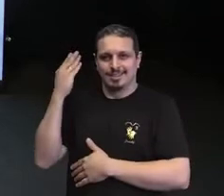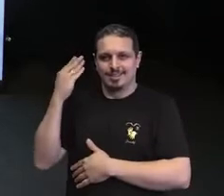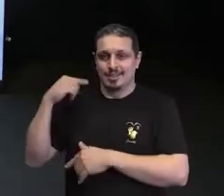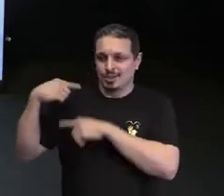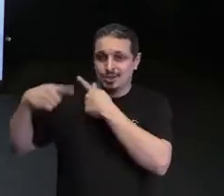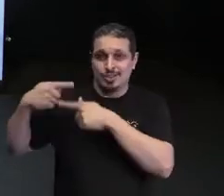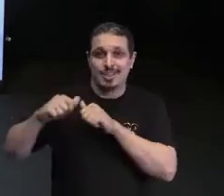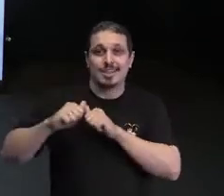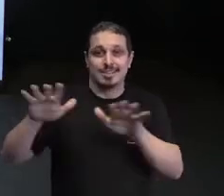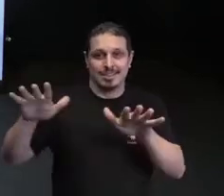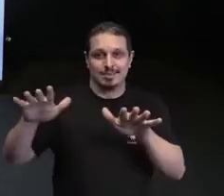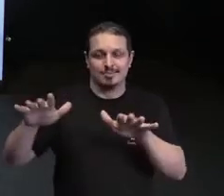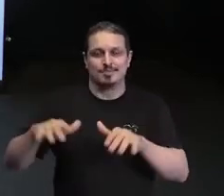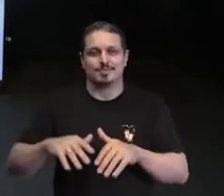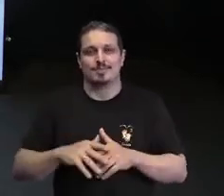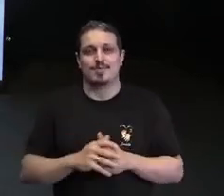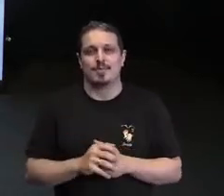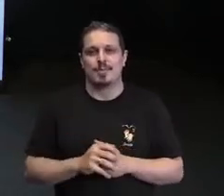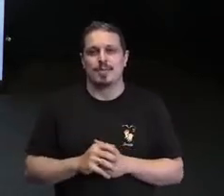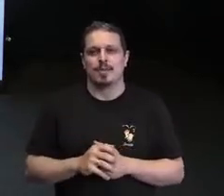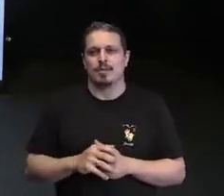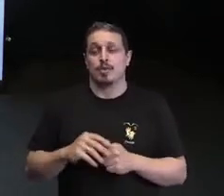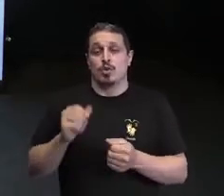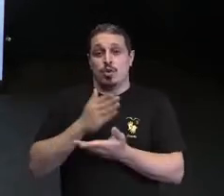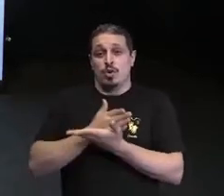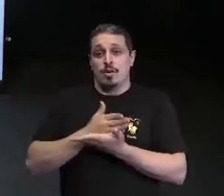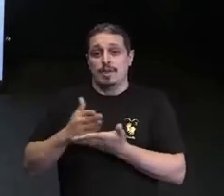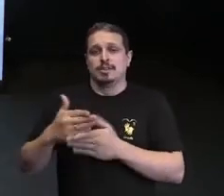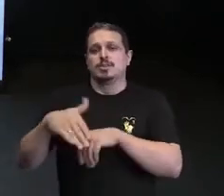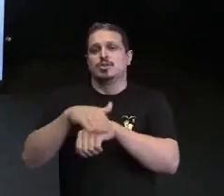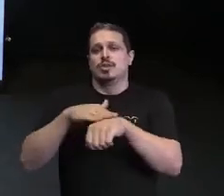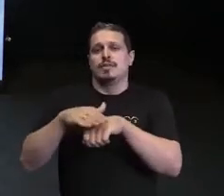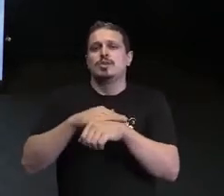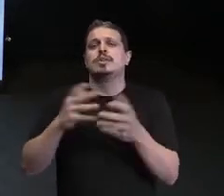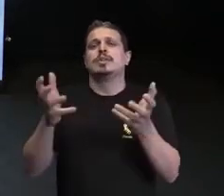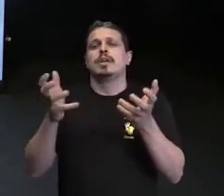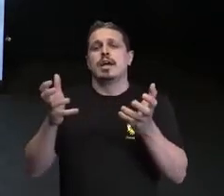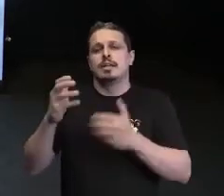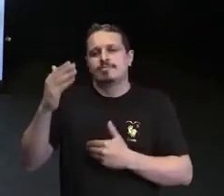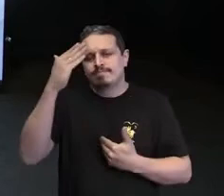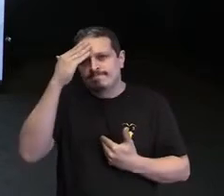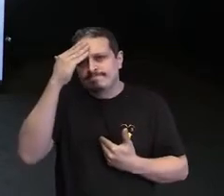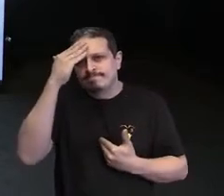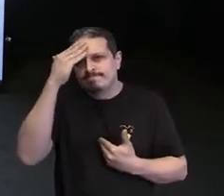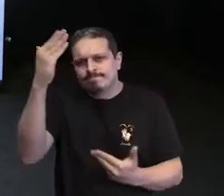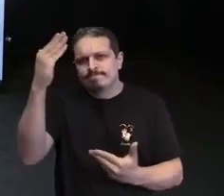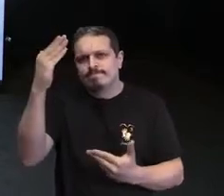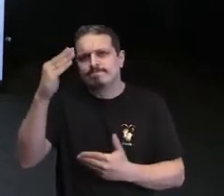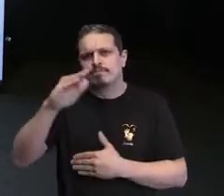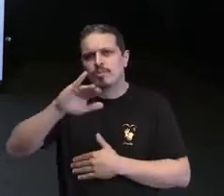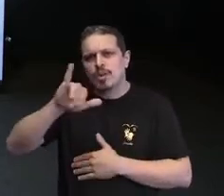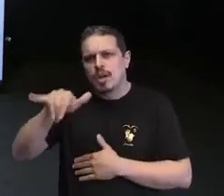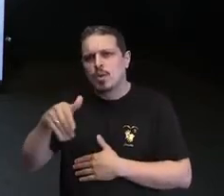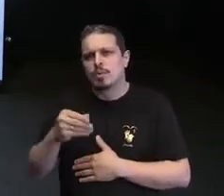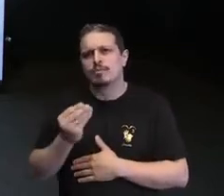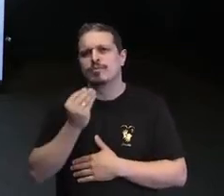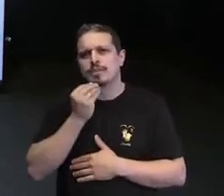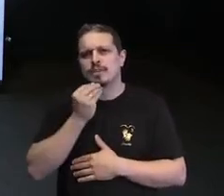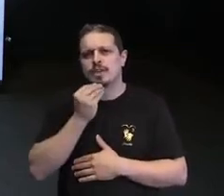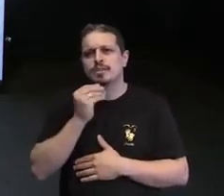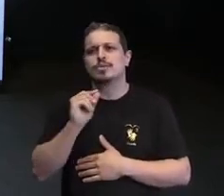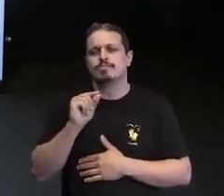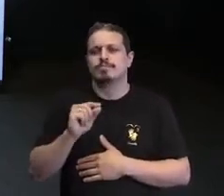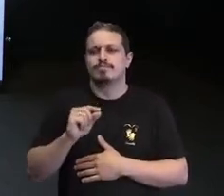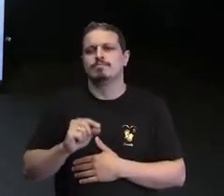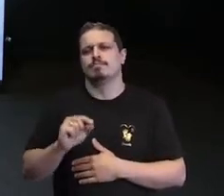Para iniciar essa conversa, eu gostaria de agradecer essa possibilidade. E eu entendi,